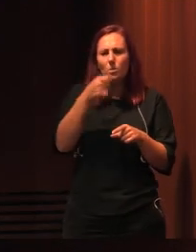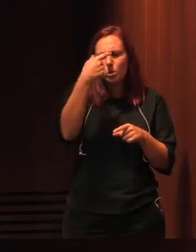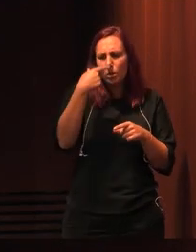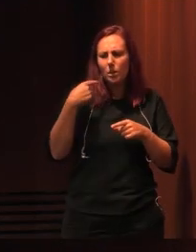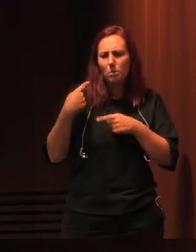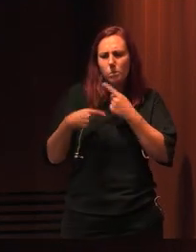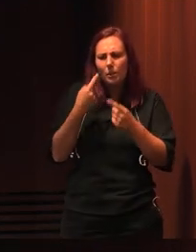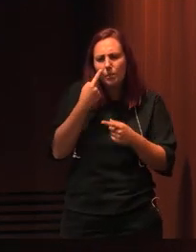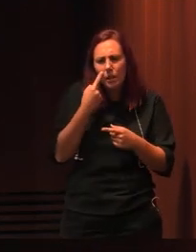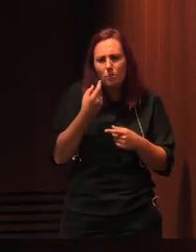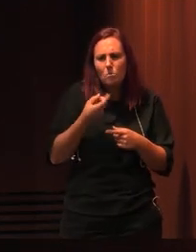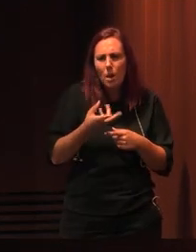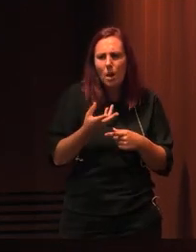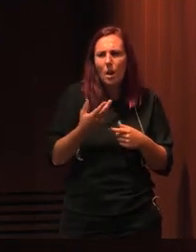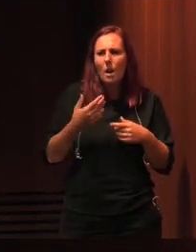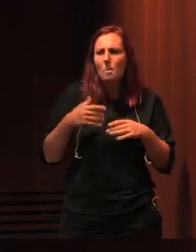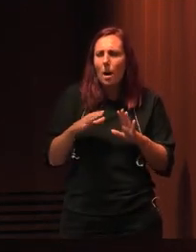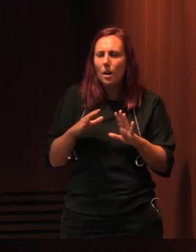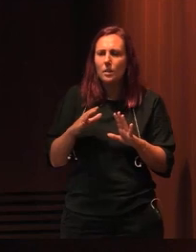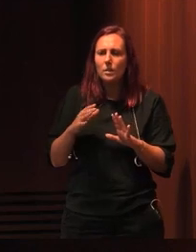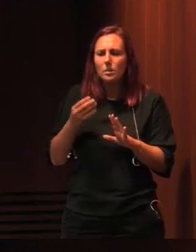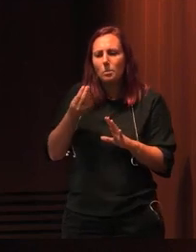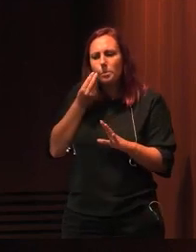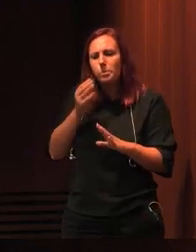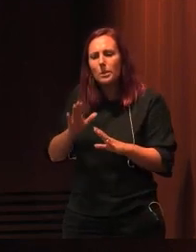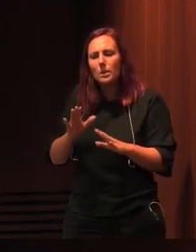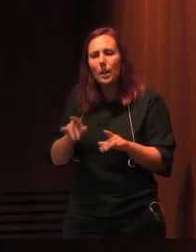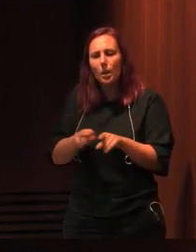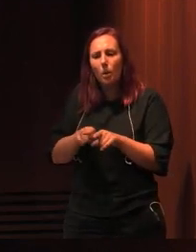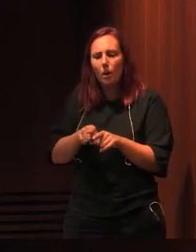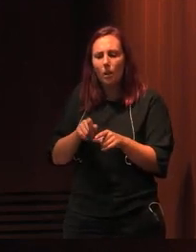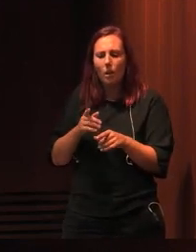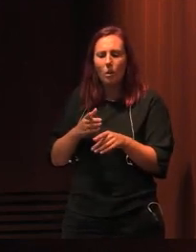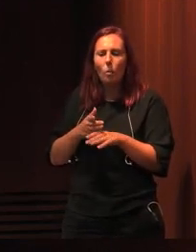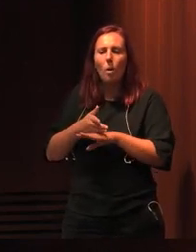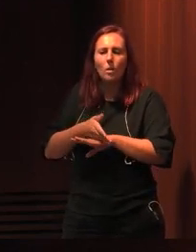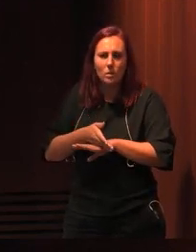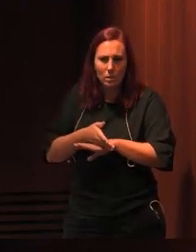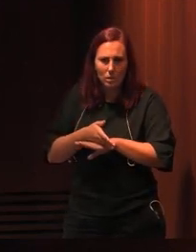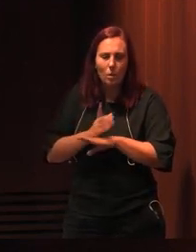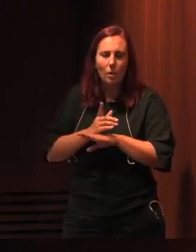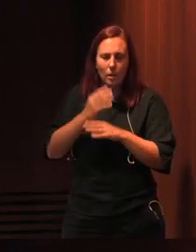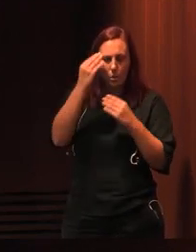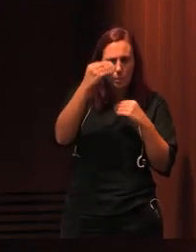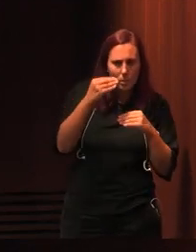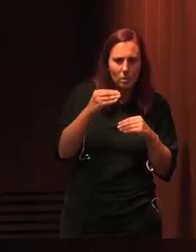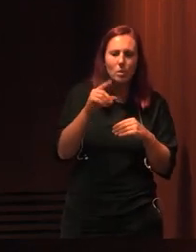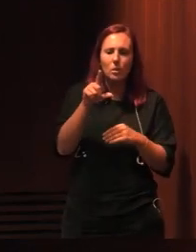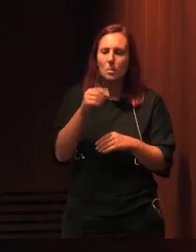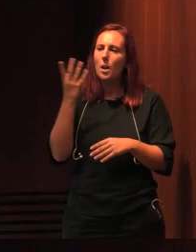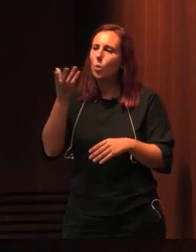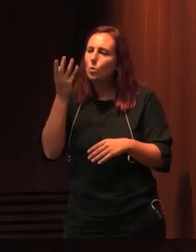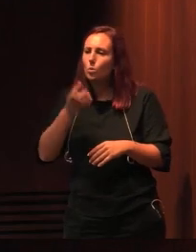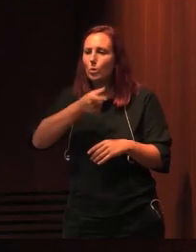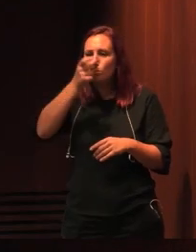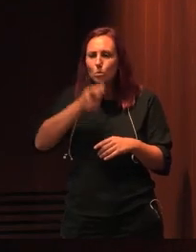preciso que descreve. Mas é típica do que foi um acesso ao ensino, à cultura de